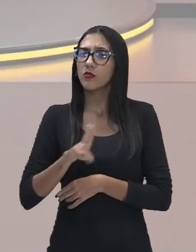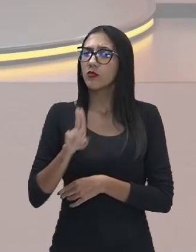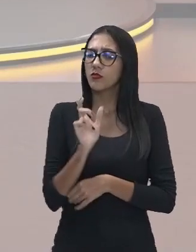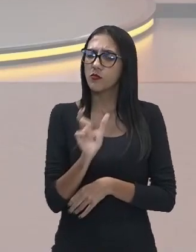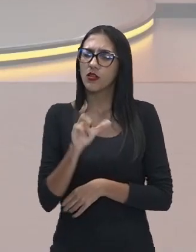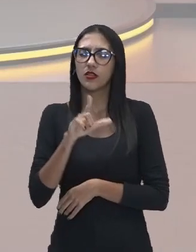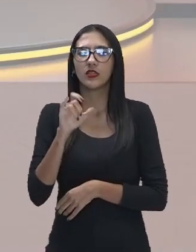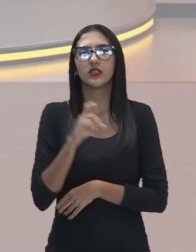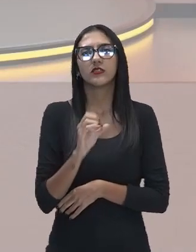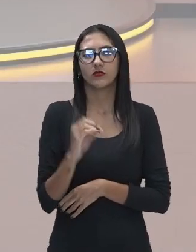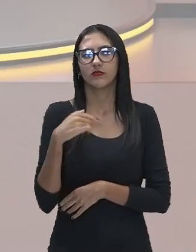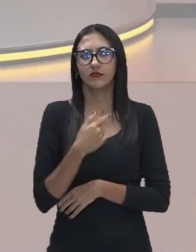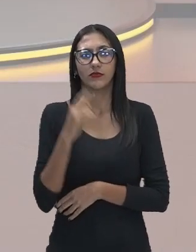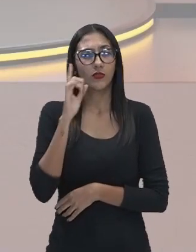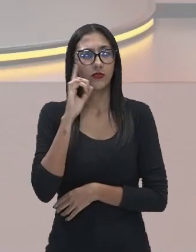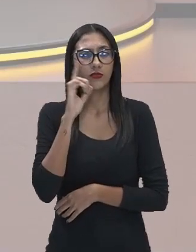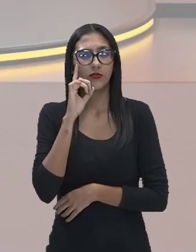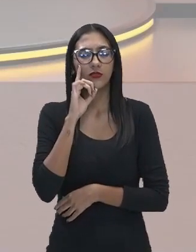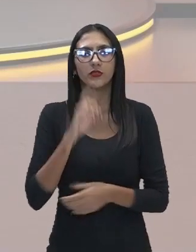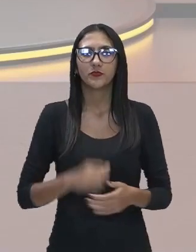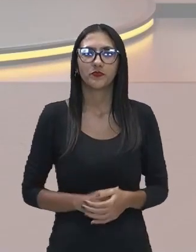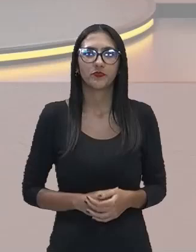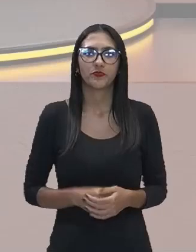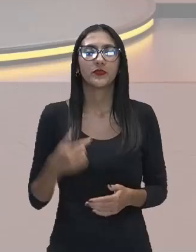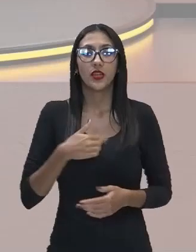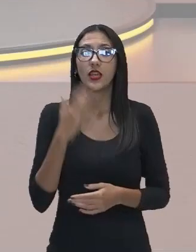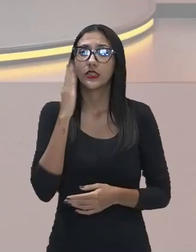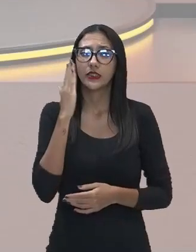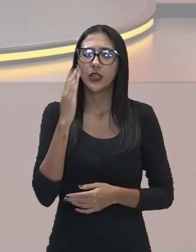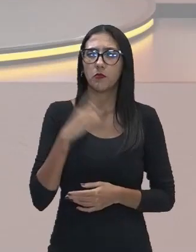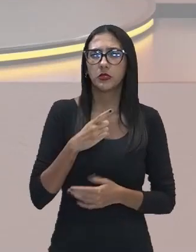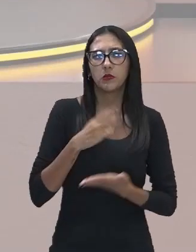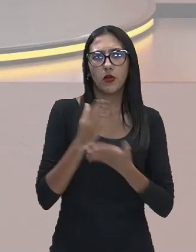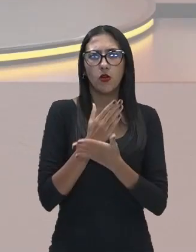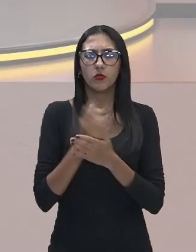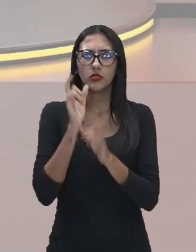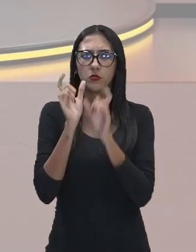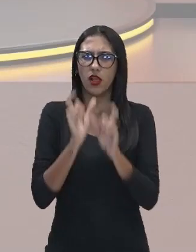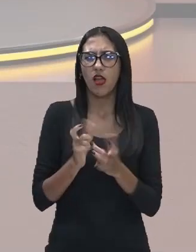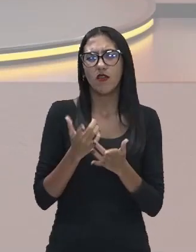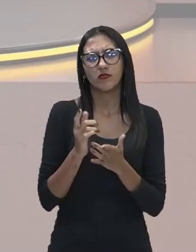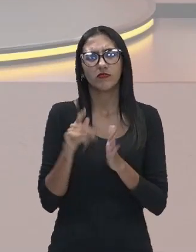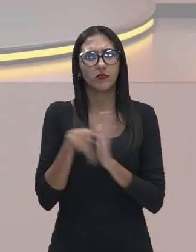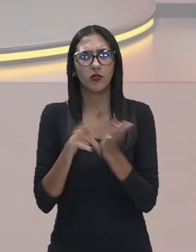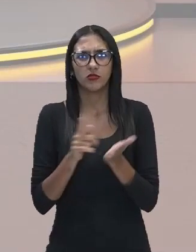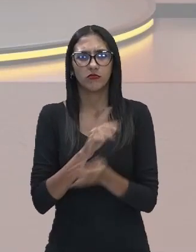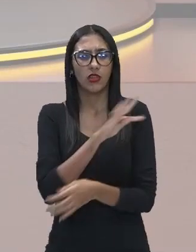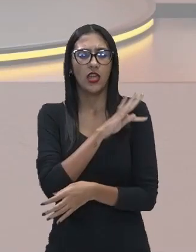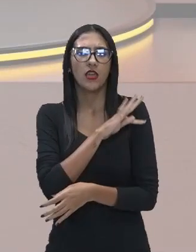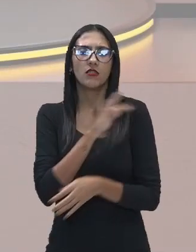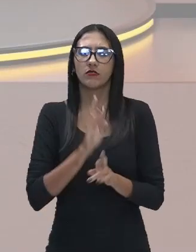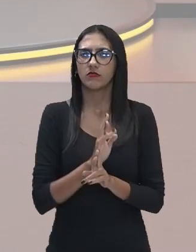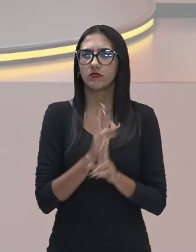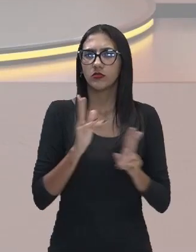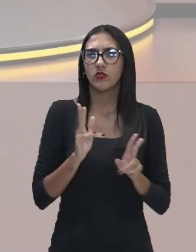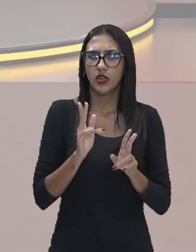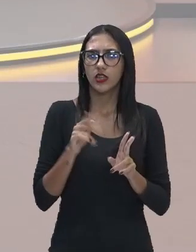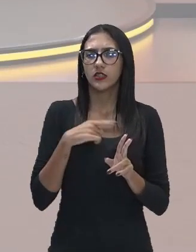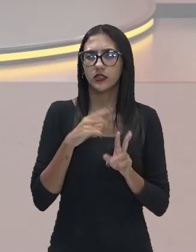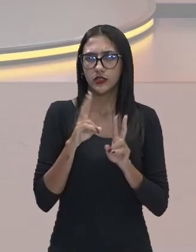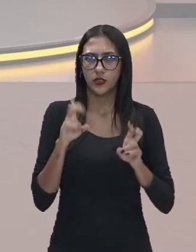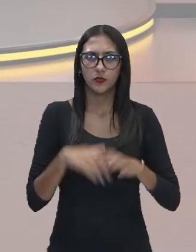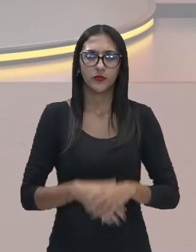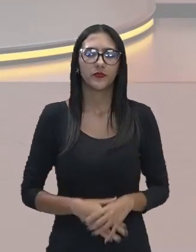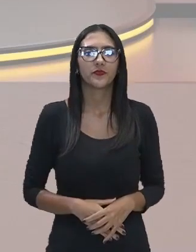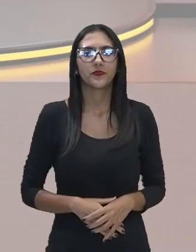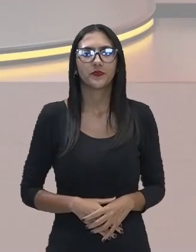no nosso dia a dia, não é isso? Sabemos que há termos que são mais técnicos no que diz respeito a esse tema.